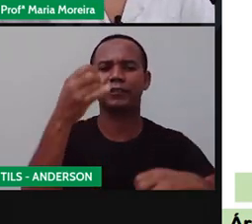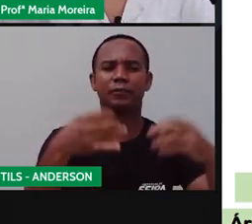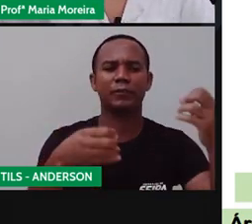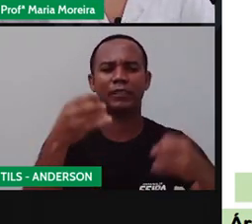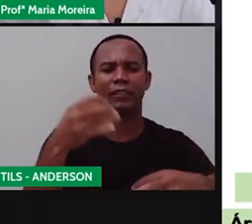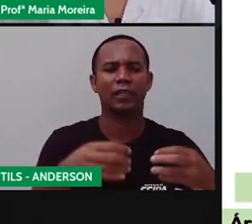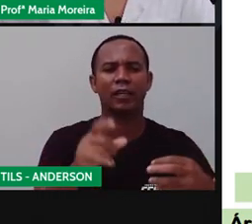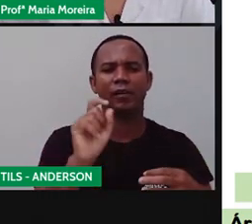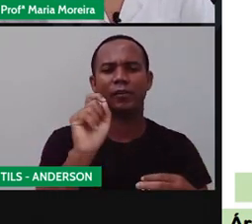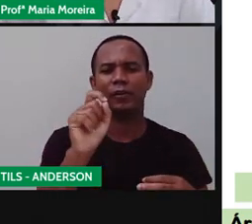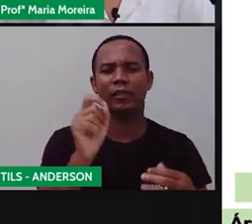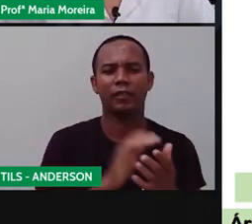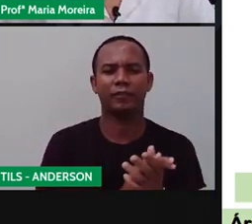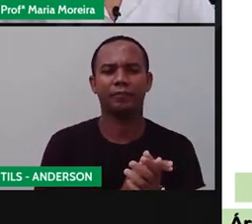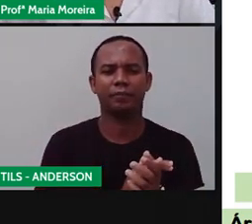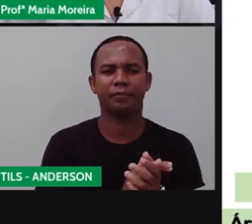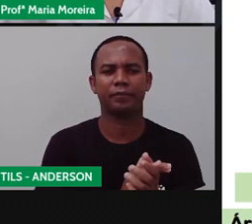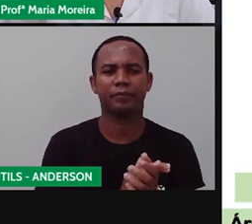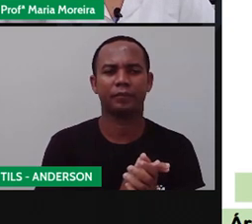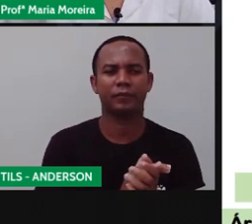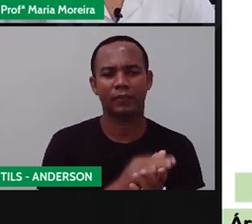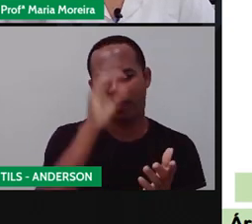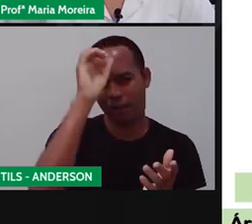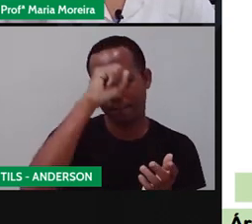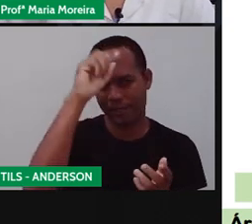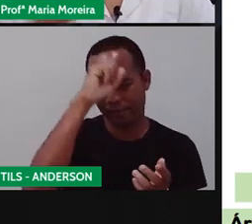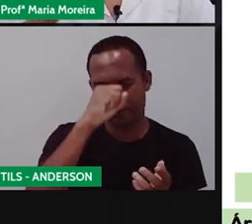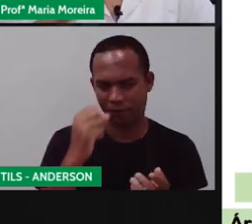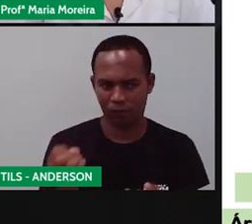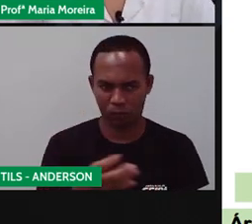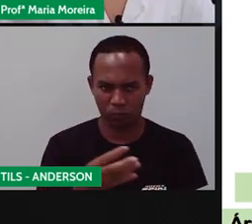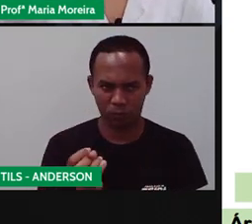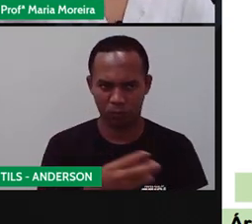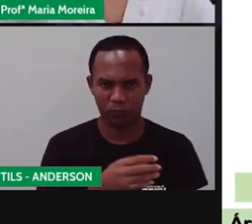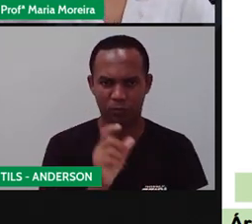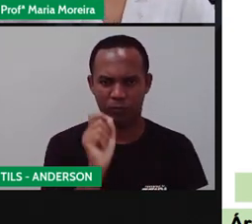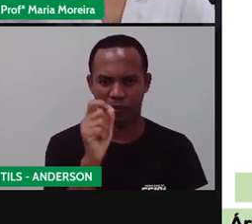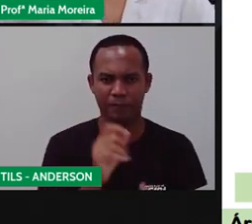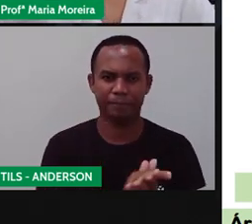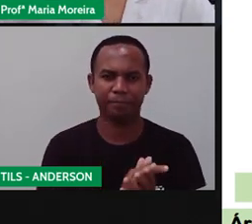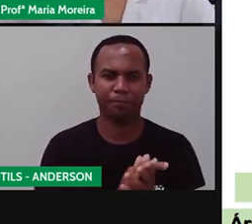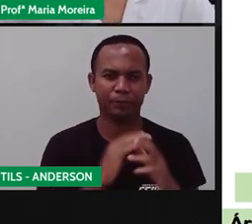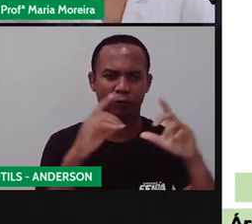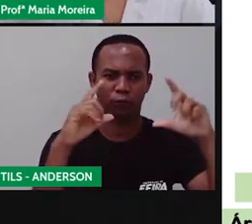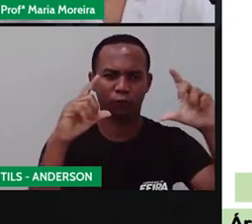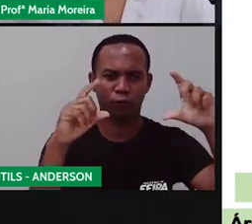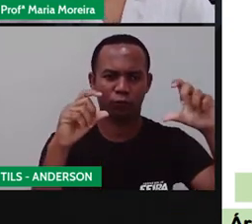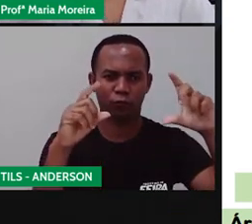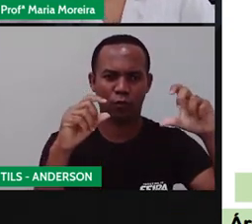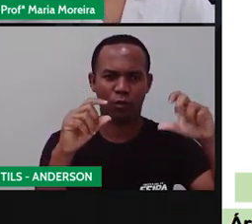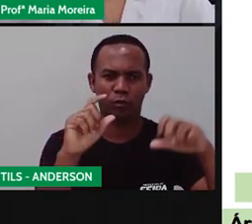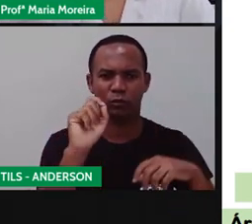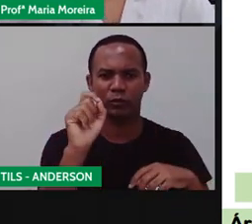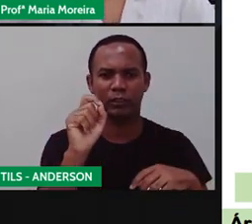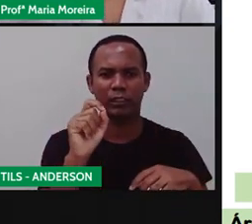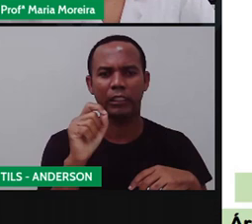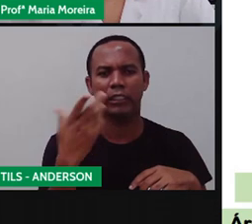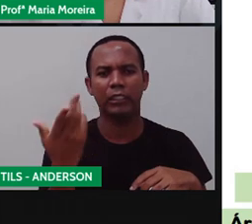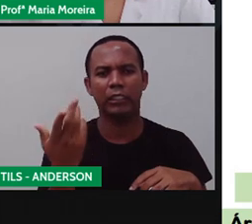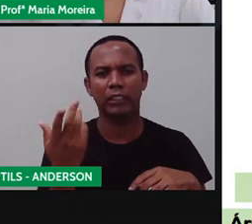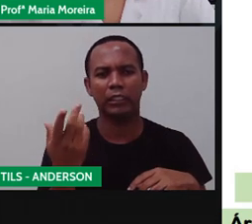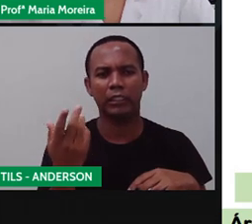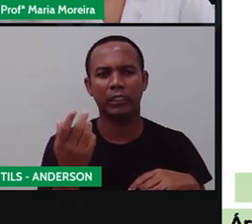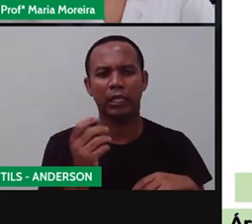vocês? O que será que a gente vai aprender de novo? Essa imagem é uma imagem sobre que